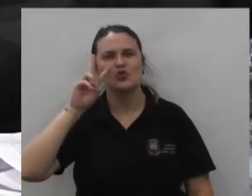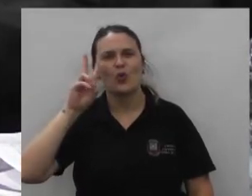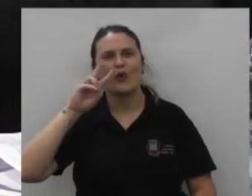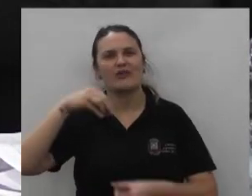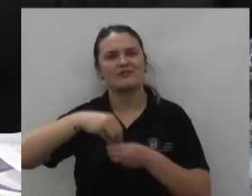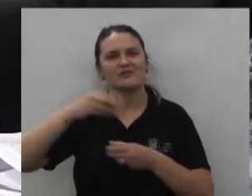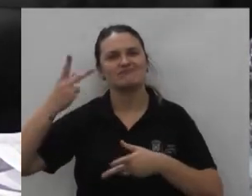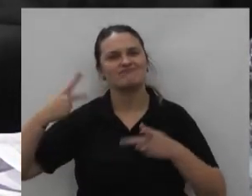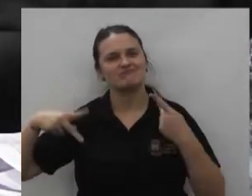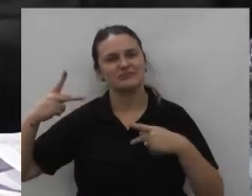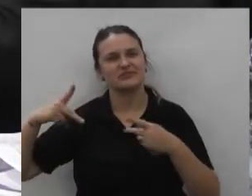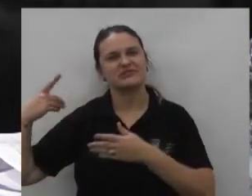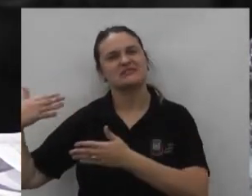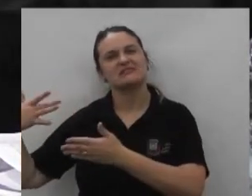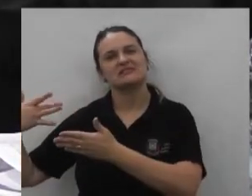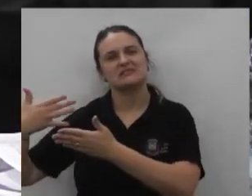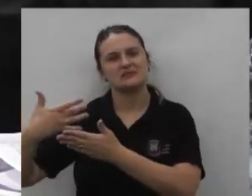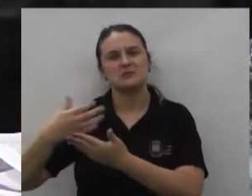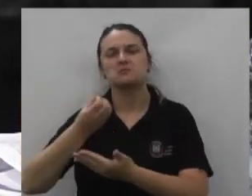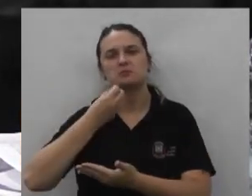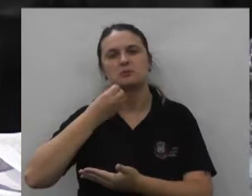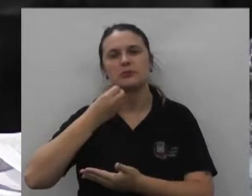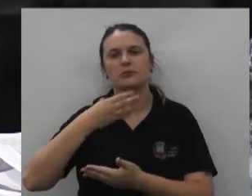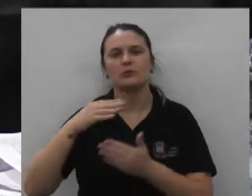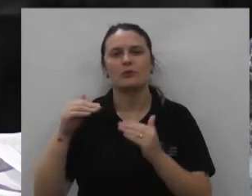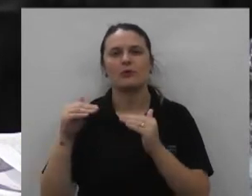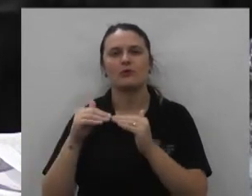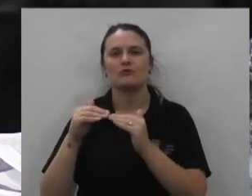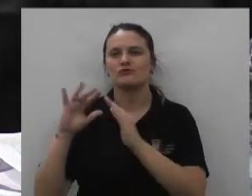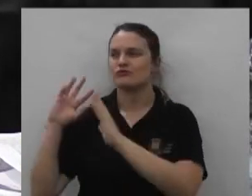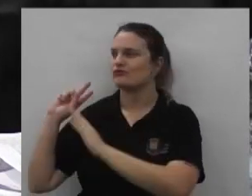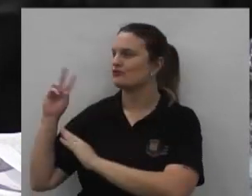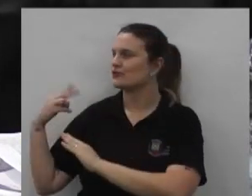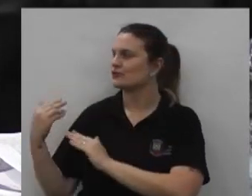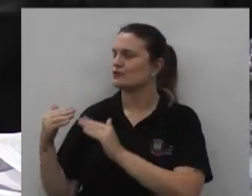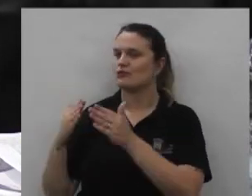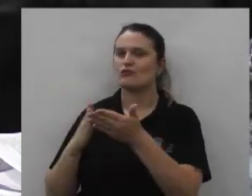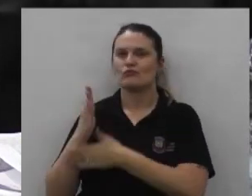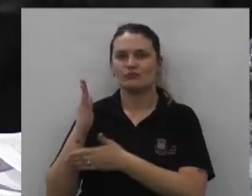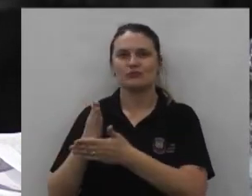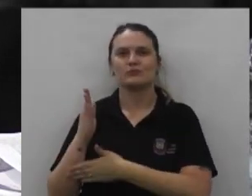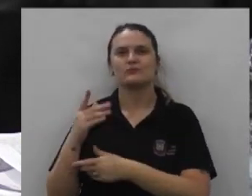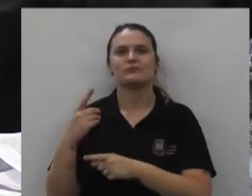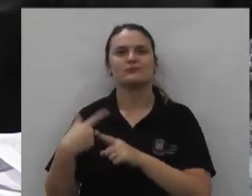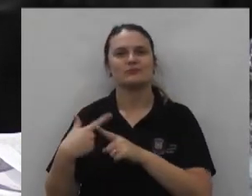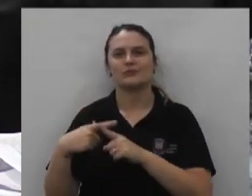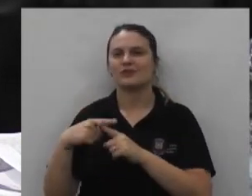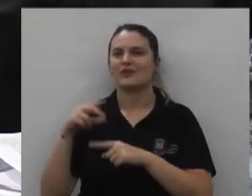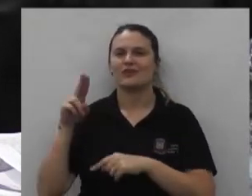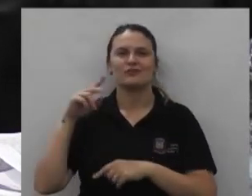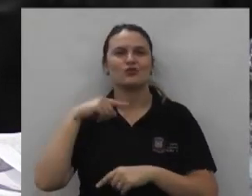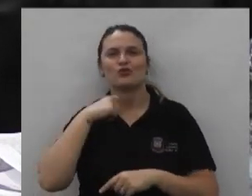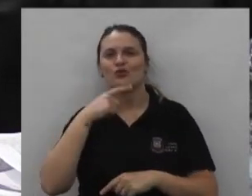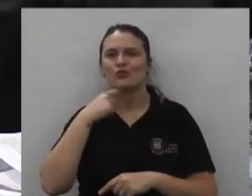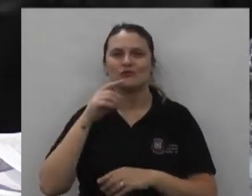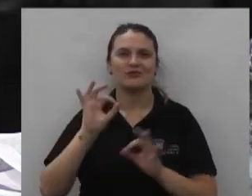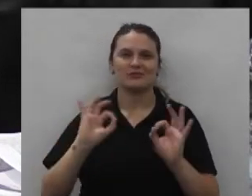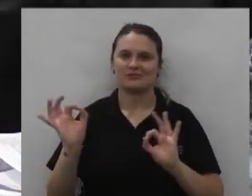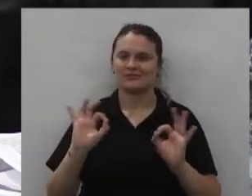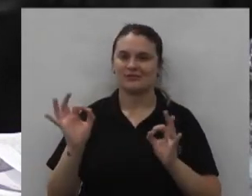política e trajeto foi merecedor desse parecer favorável das comissões sem êxito algum